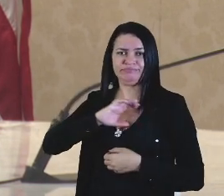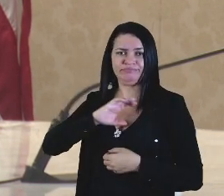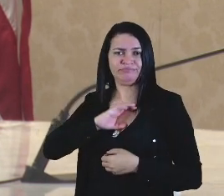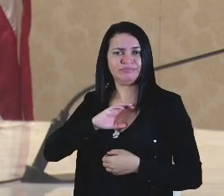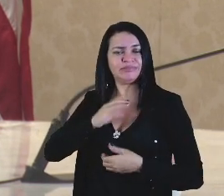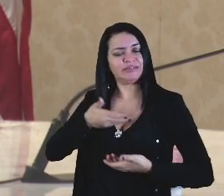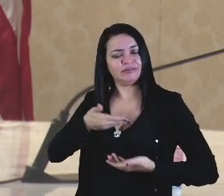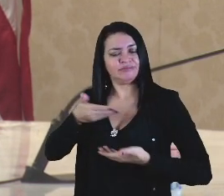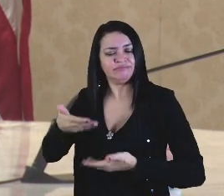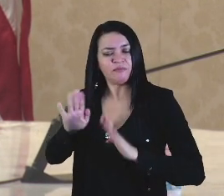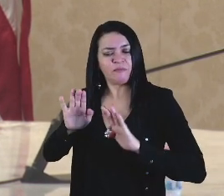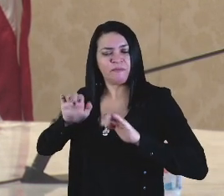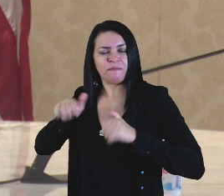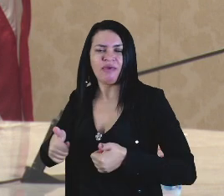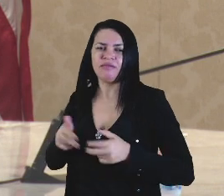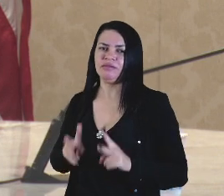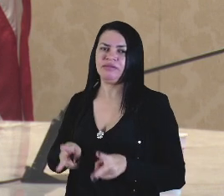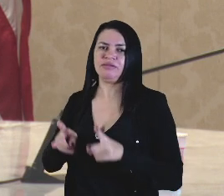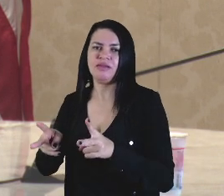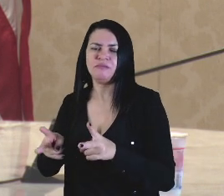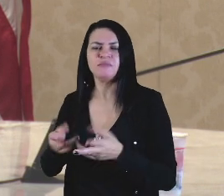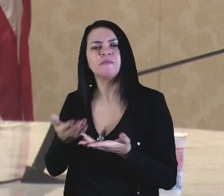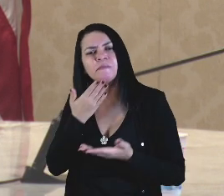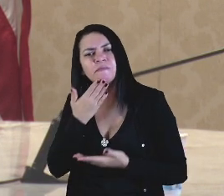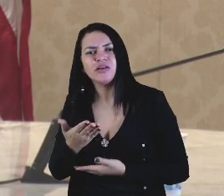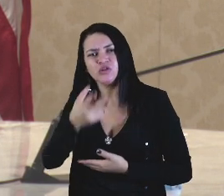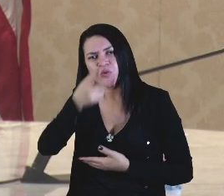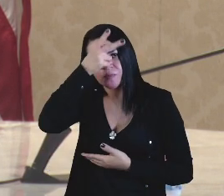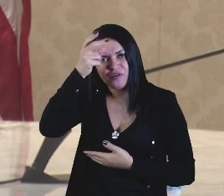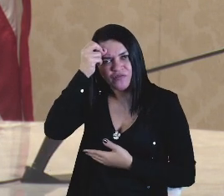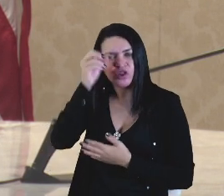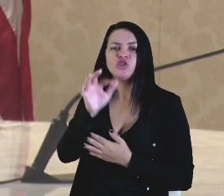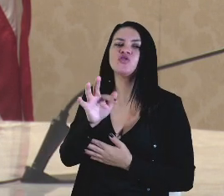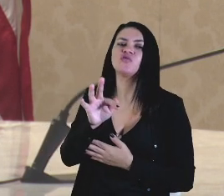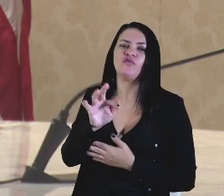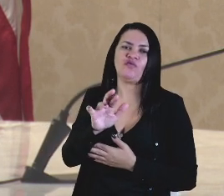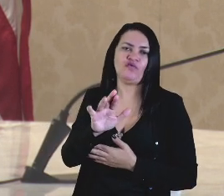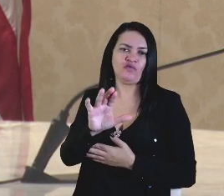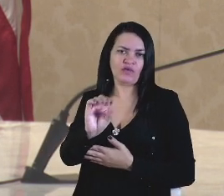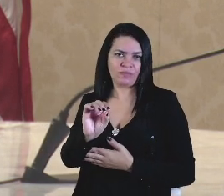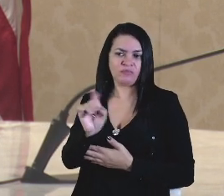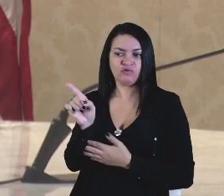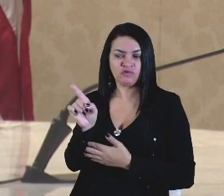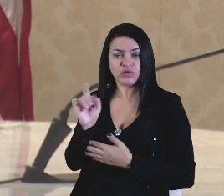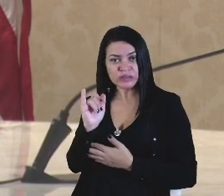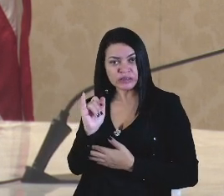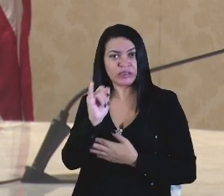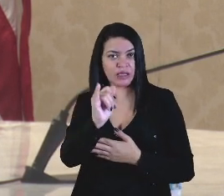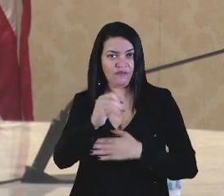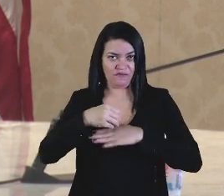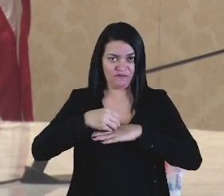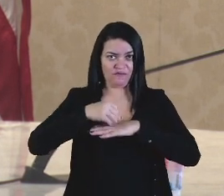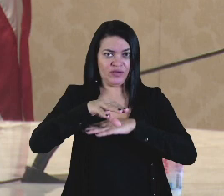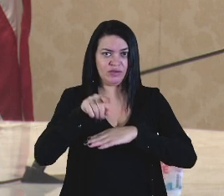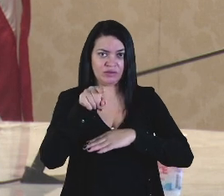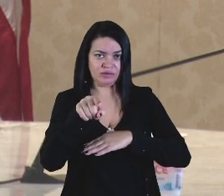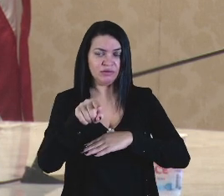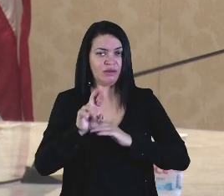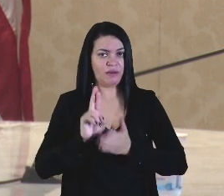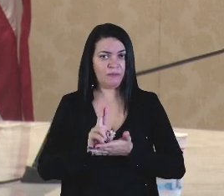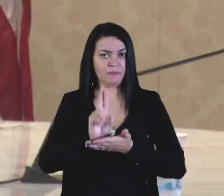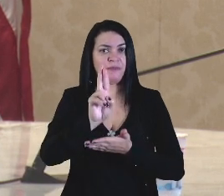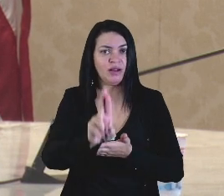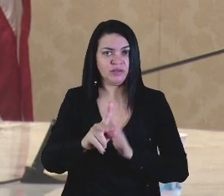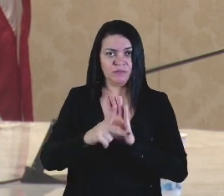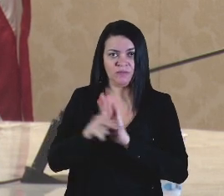muito bem, e peço a você, prefeito Fábio, que transmita, como líder, representante da cidade de